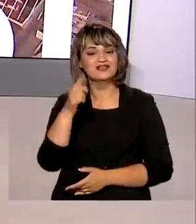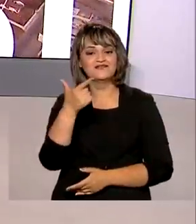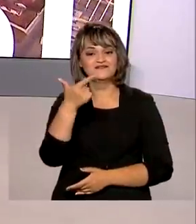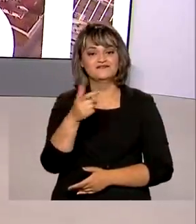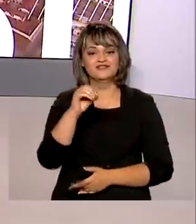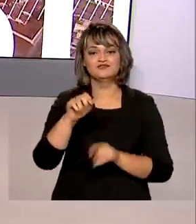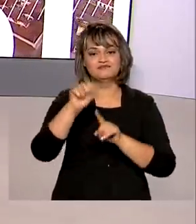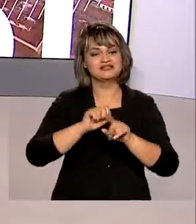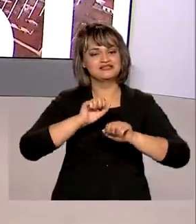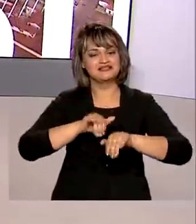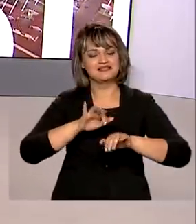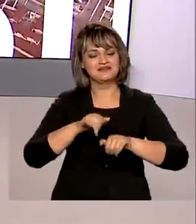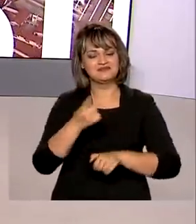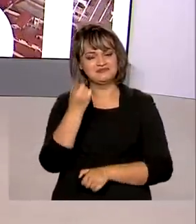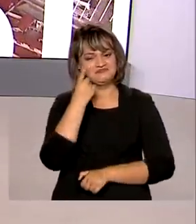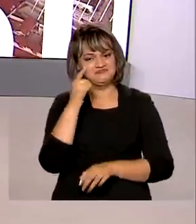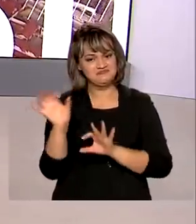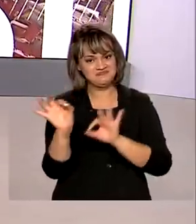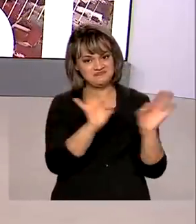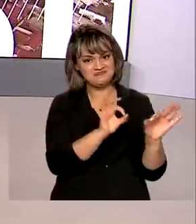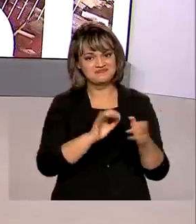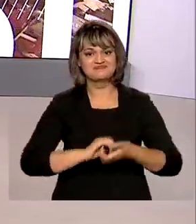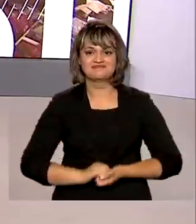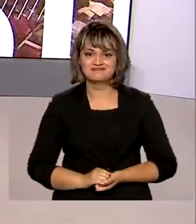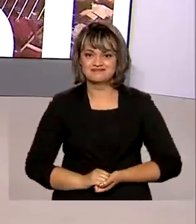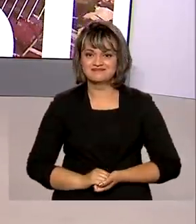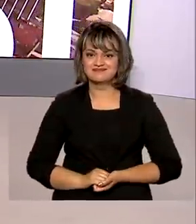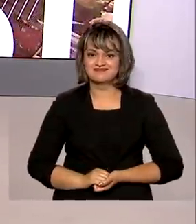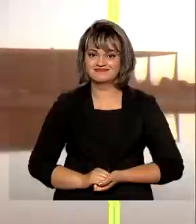20 de setembro de 2021, está começando.